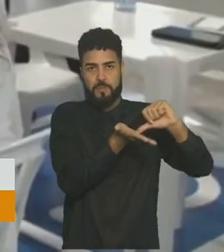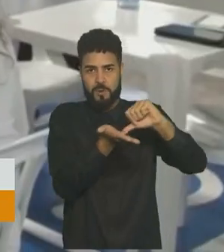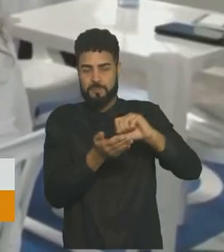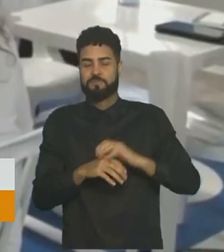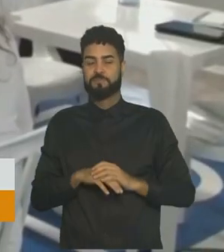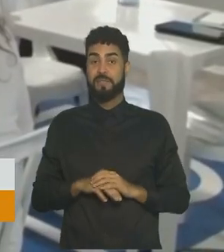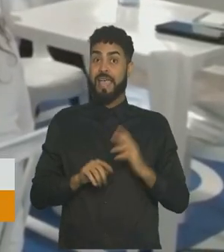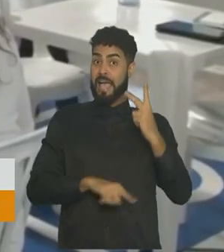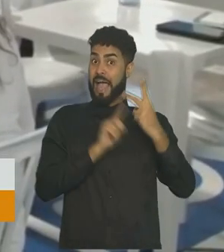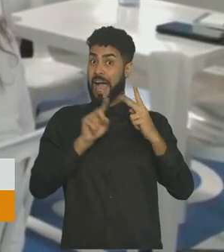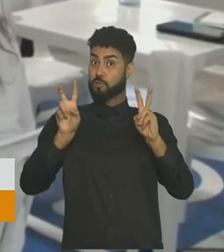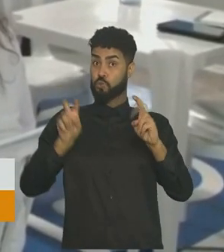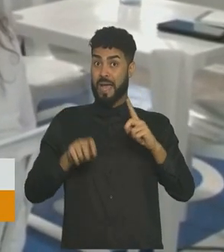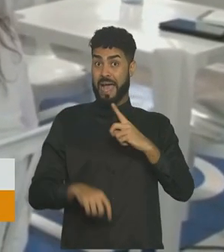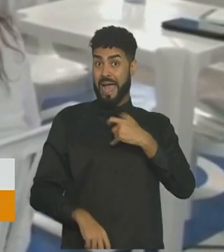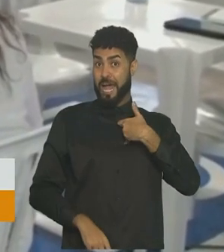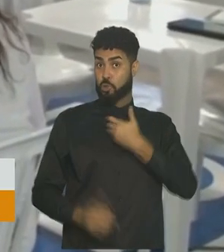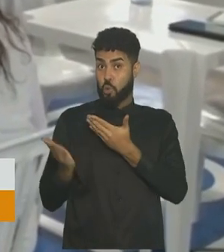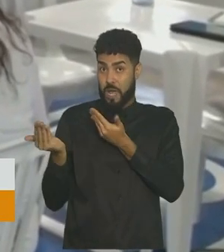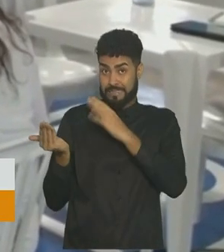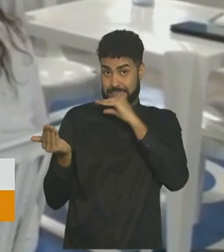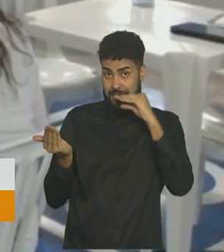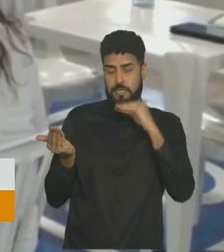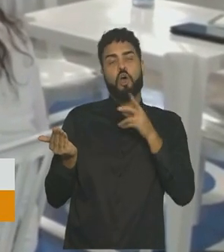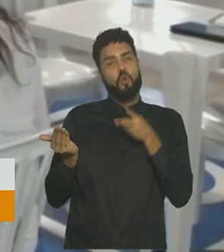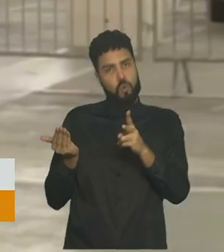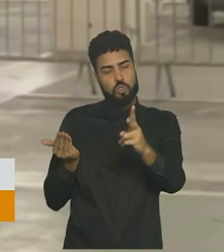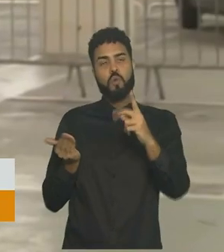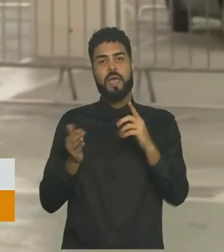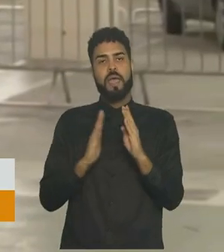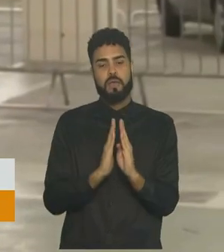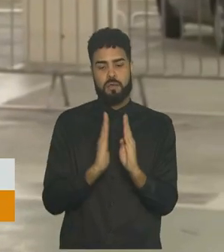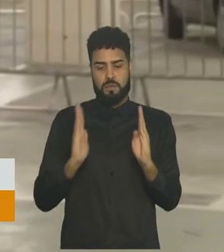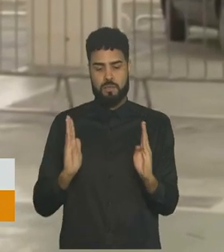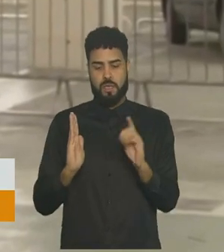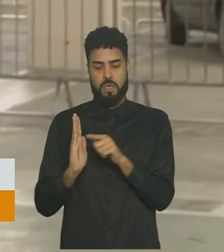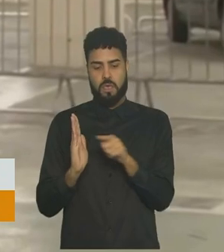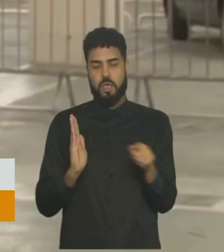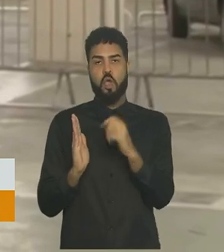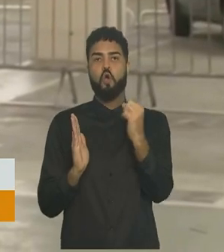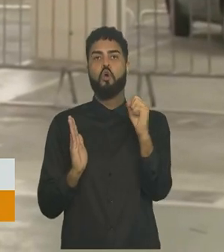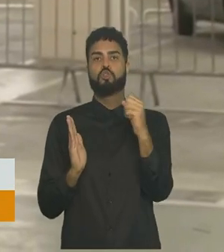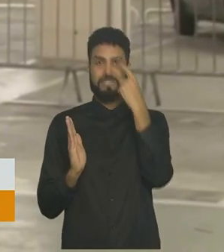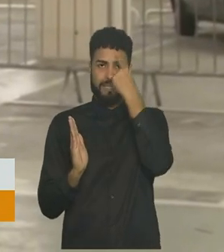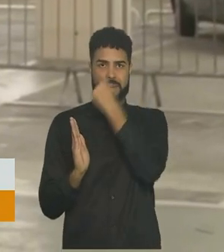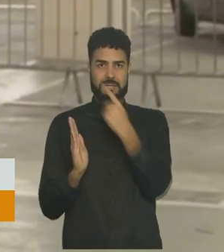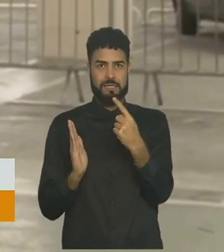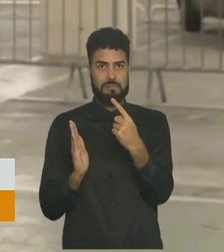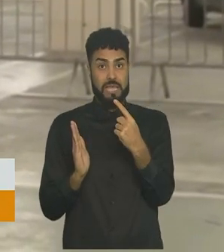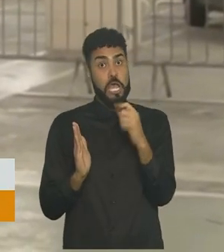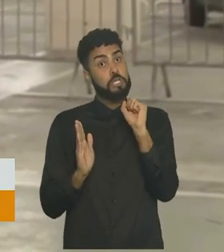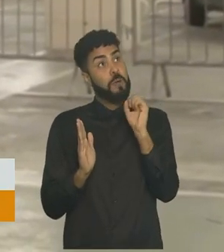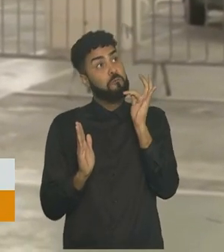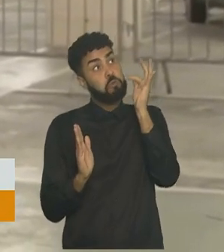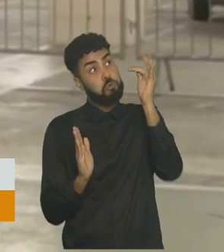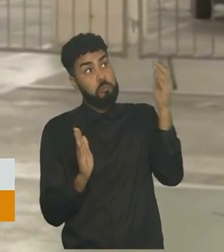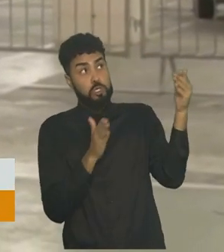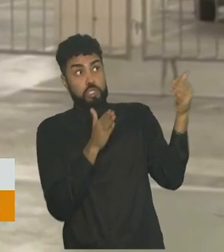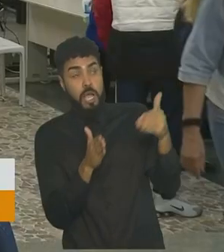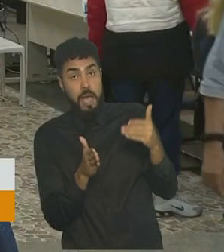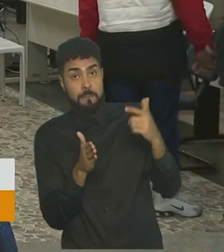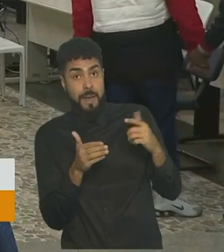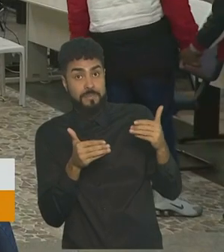adolescentes continua com oito semanas. A redução desse intervalo depende ainda da chegada de mais doses do